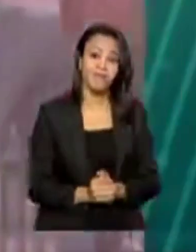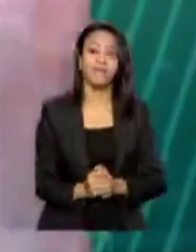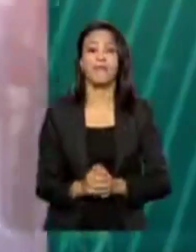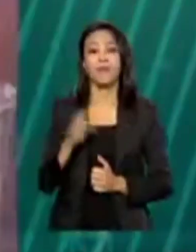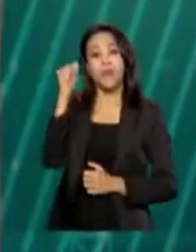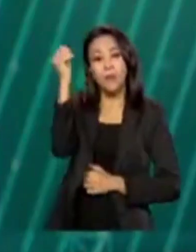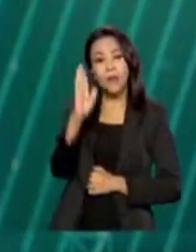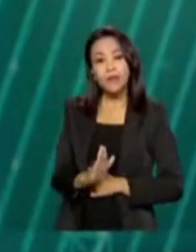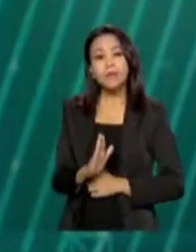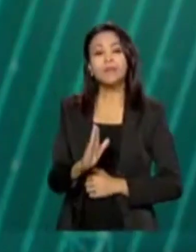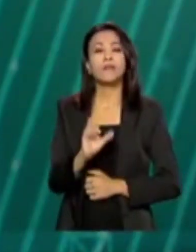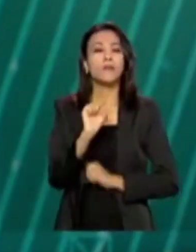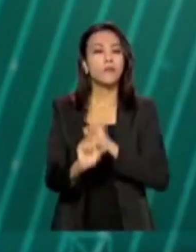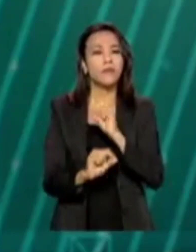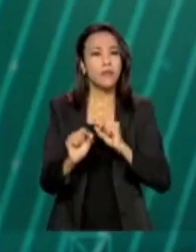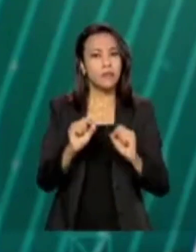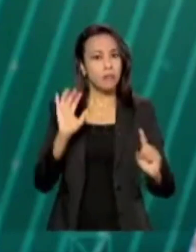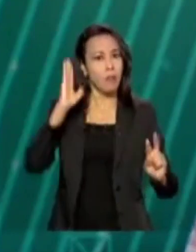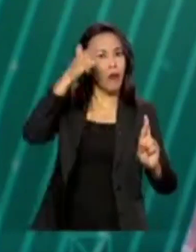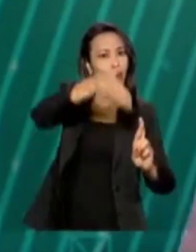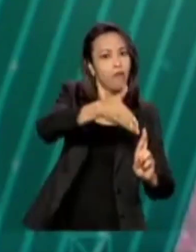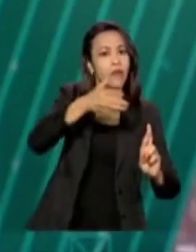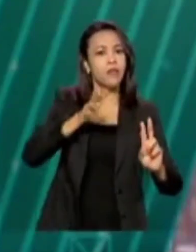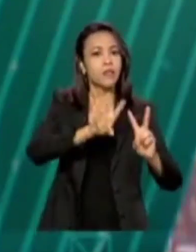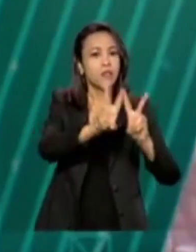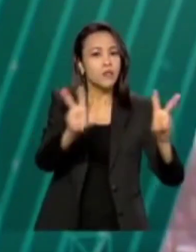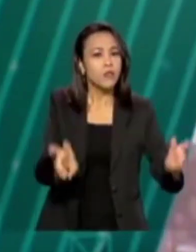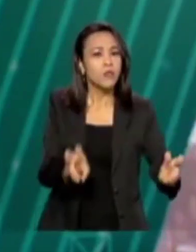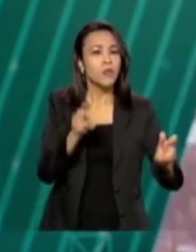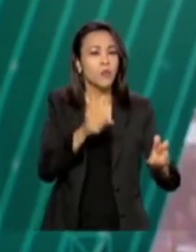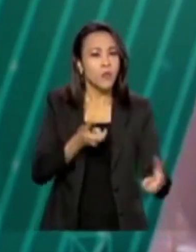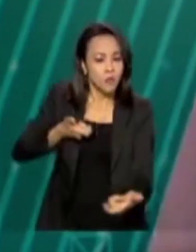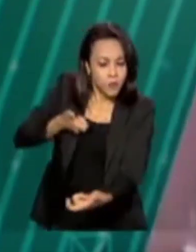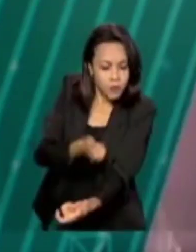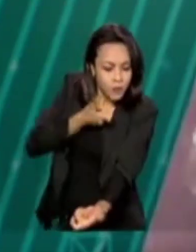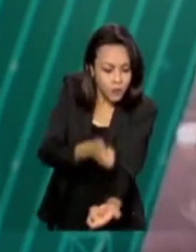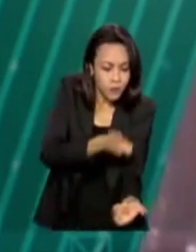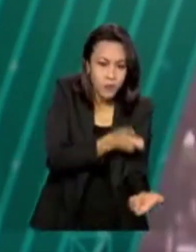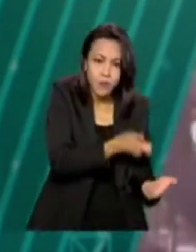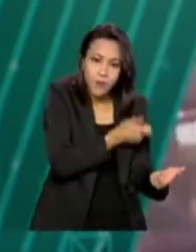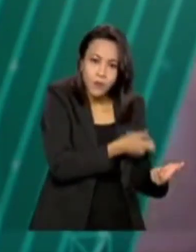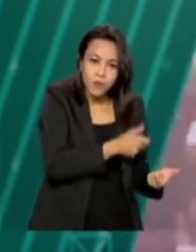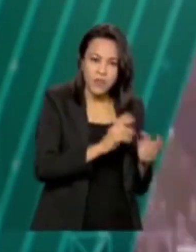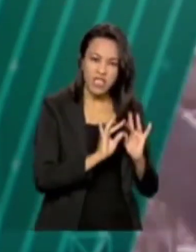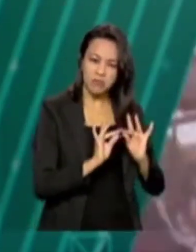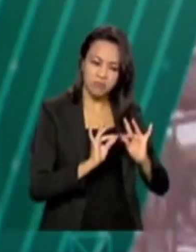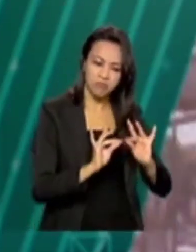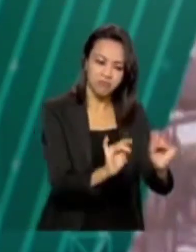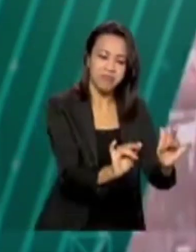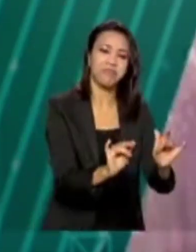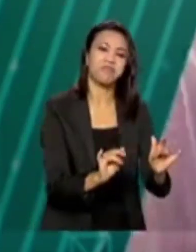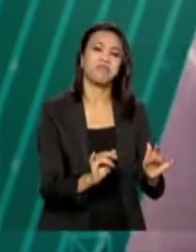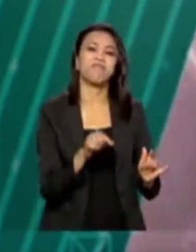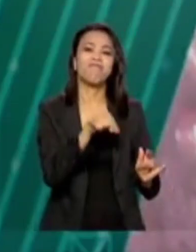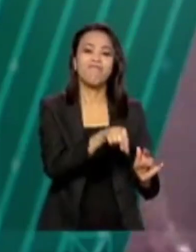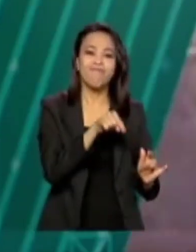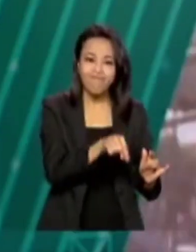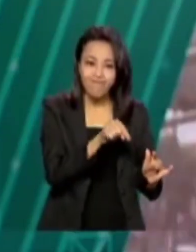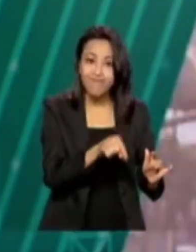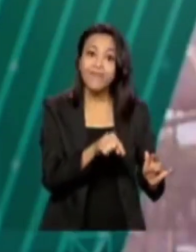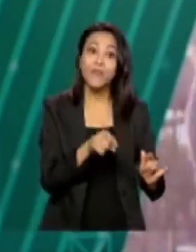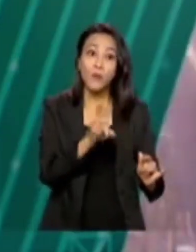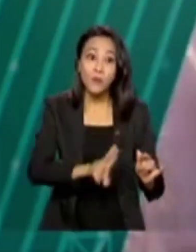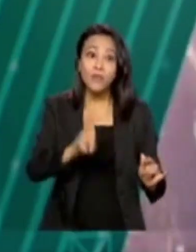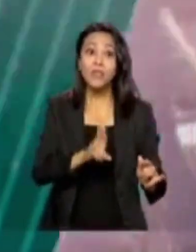destacando no desenvolvimento e aplicação de defensivos agrícolas que eliminam pragas com ingredientes